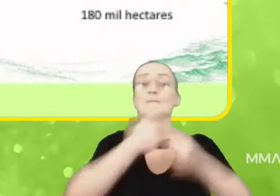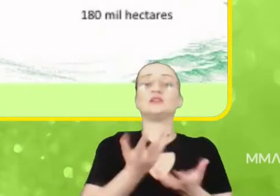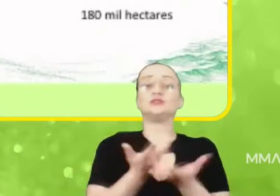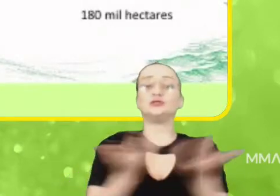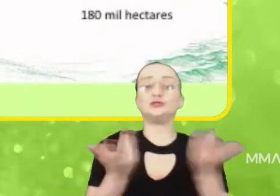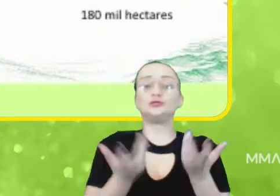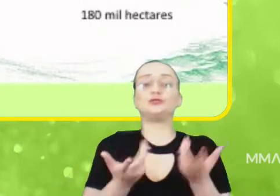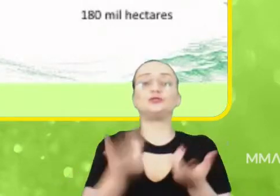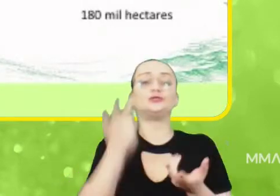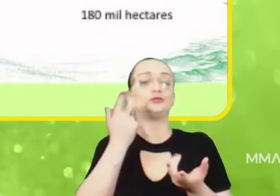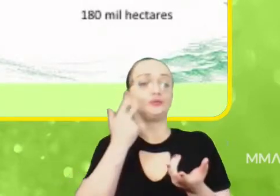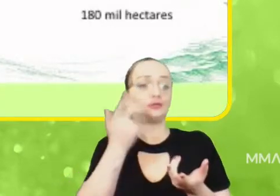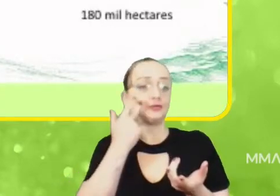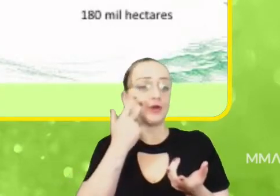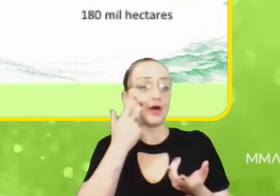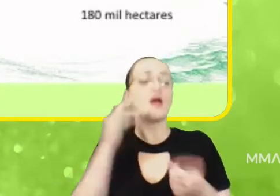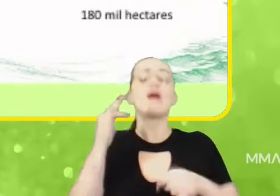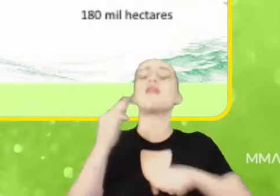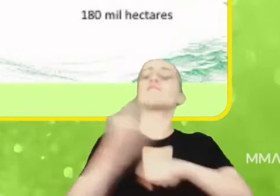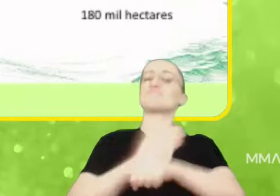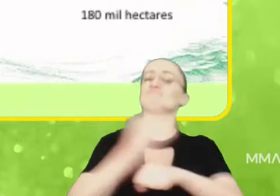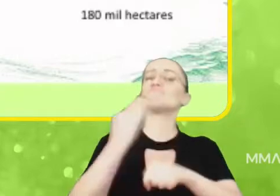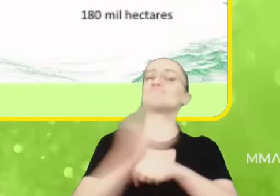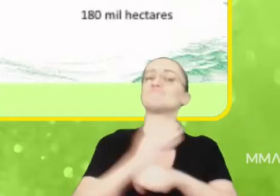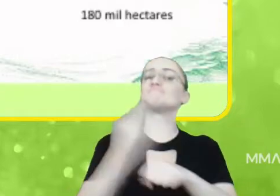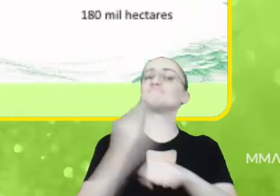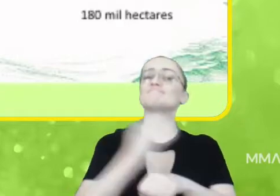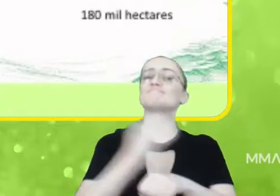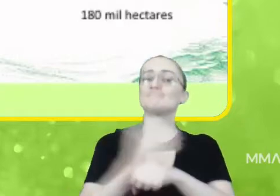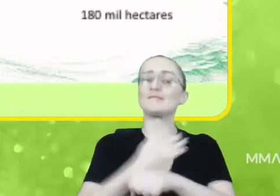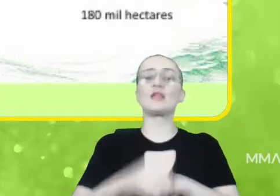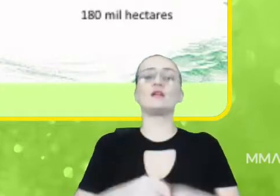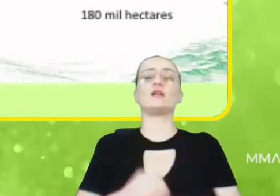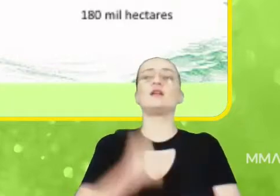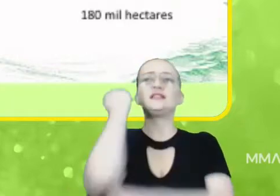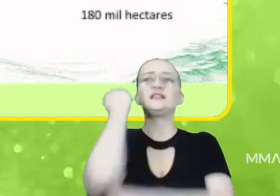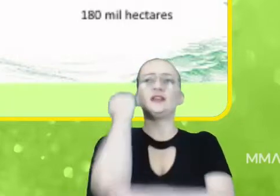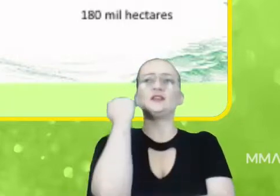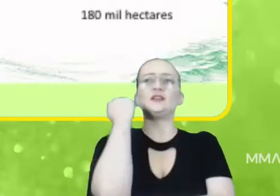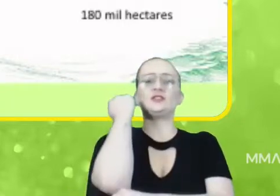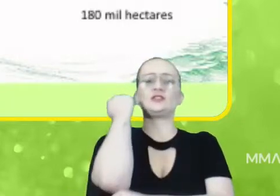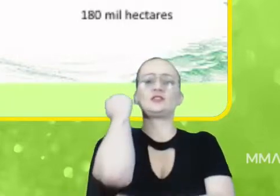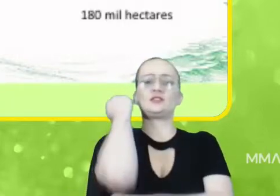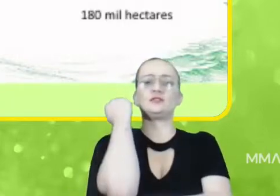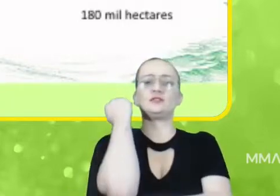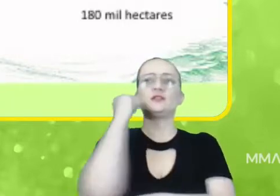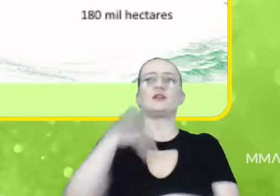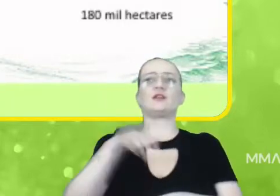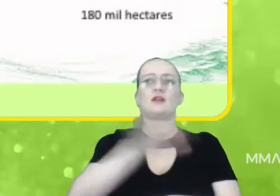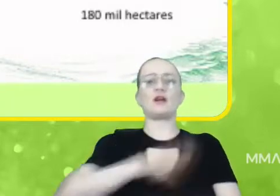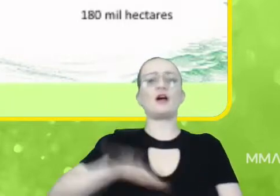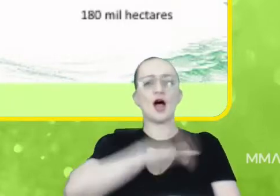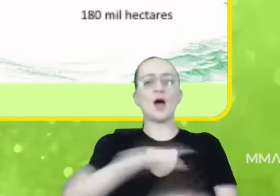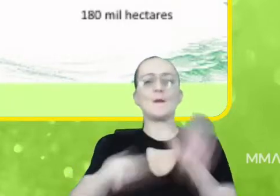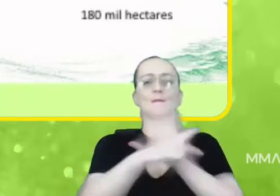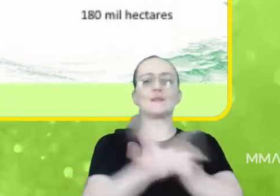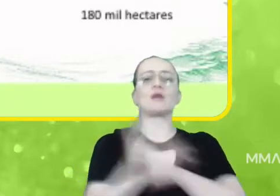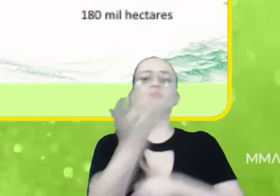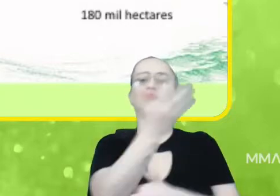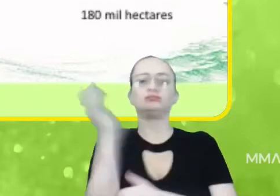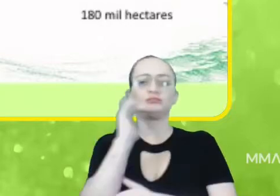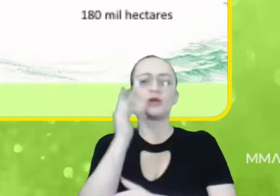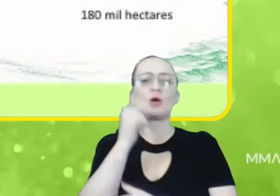bioma bastante resiliente e quando você tem áreas ali que estão próximas de fragmentos florestais, essa